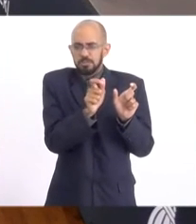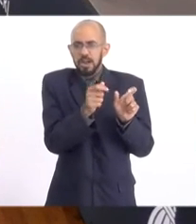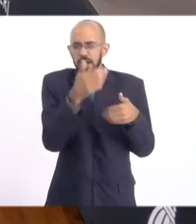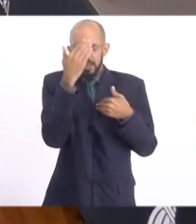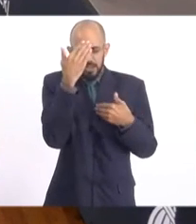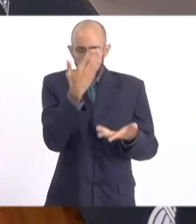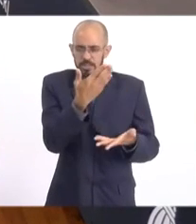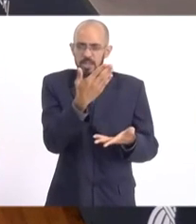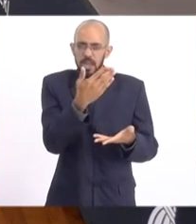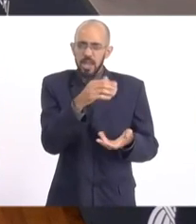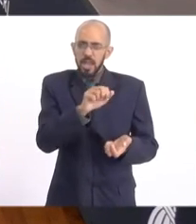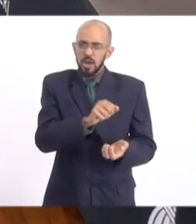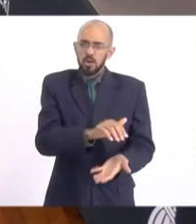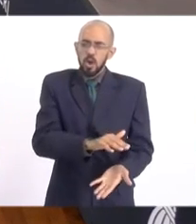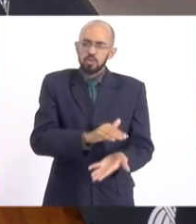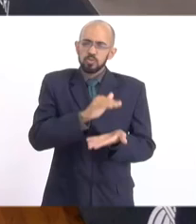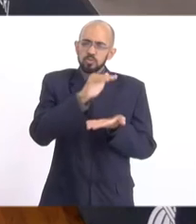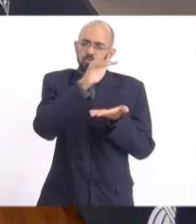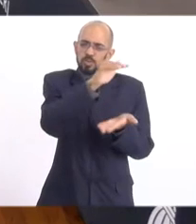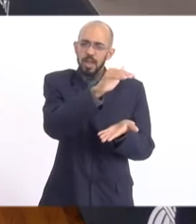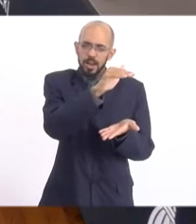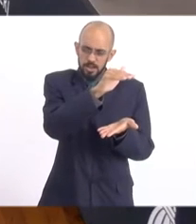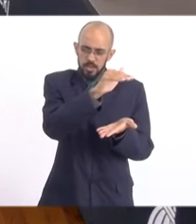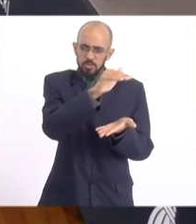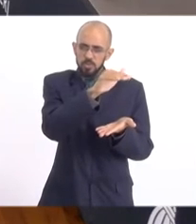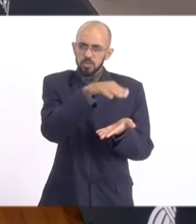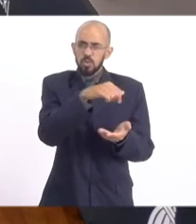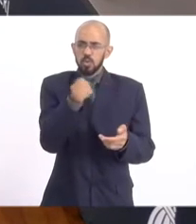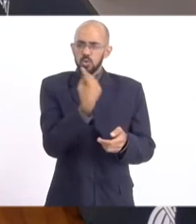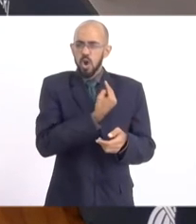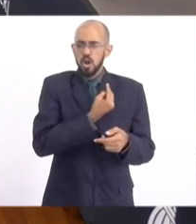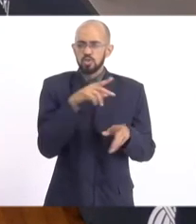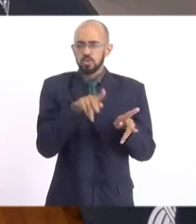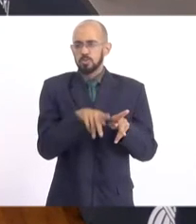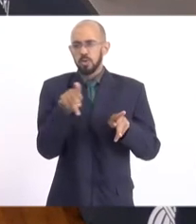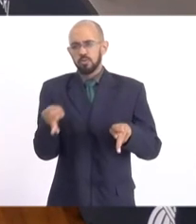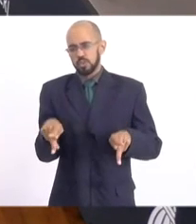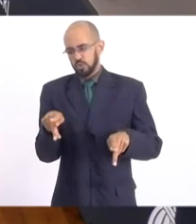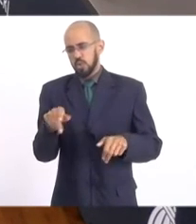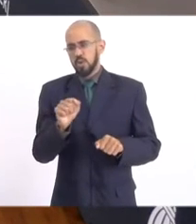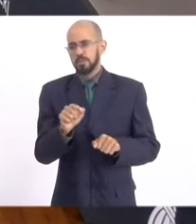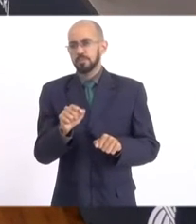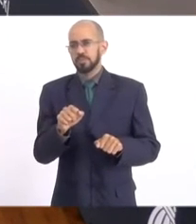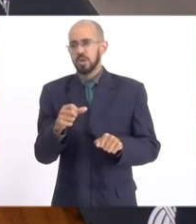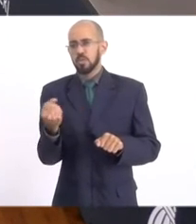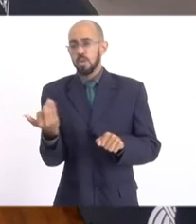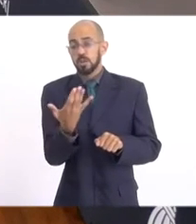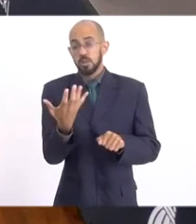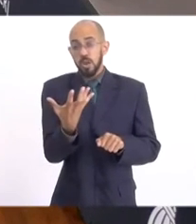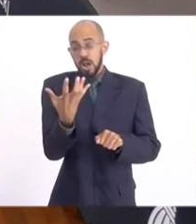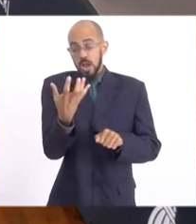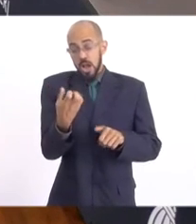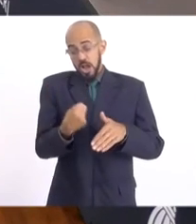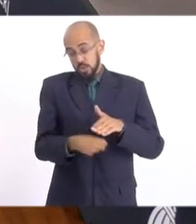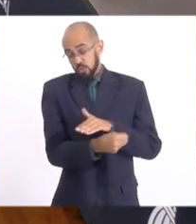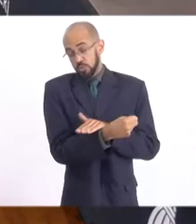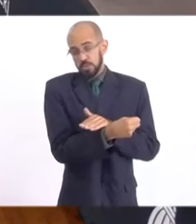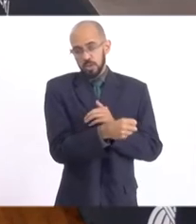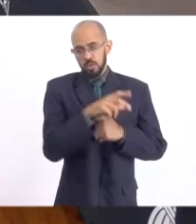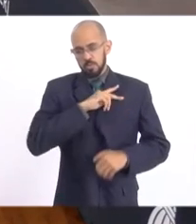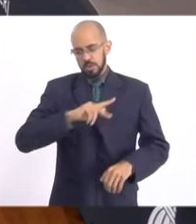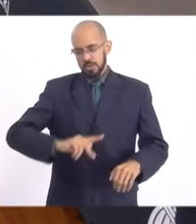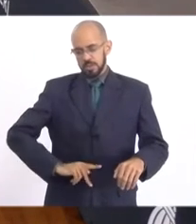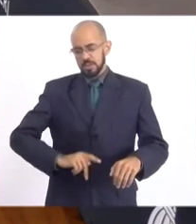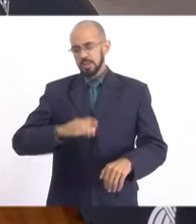professor. Costumo dizer, Mônica, que quando eu assumi a primeira vez a presidência da CCJ, o meu maior desafio era